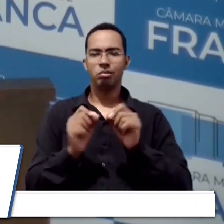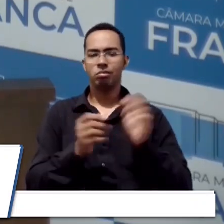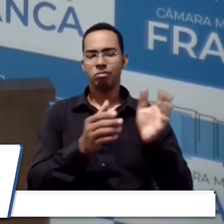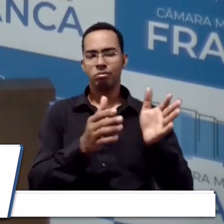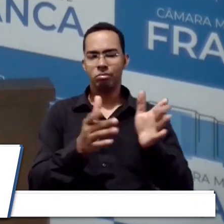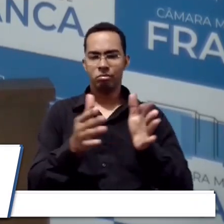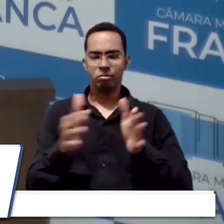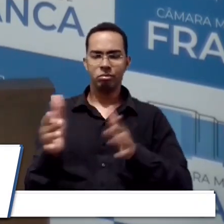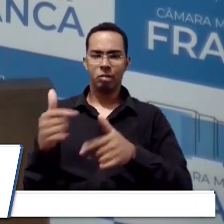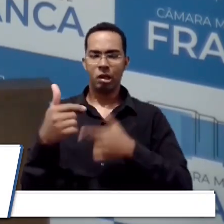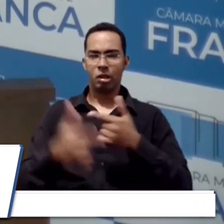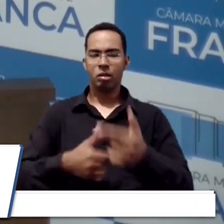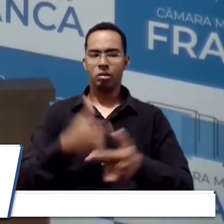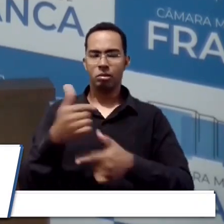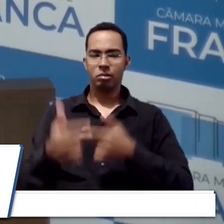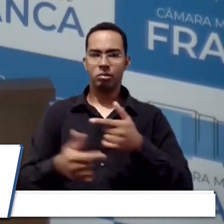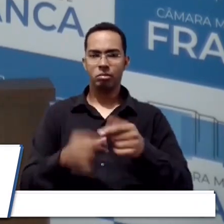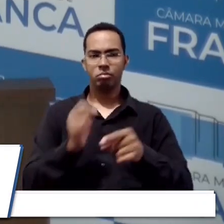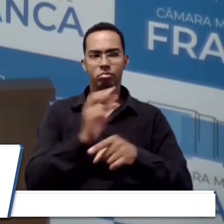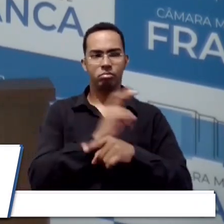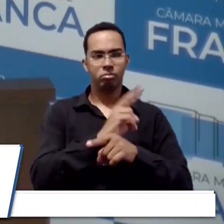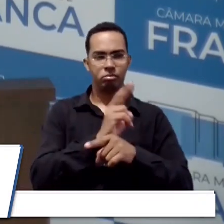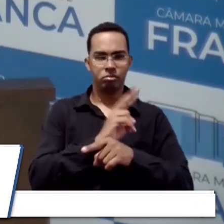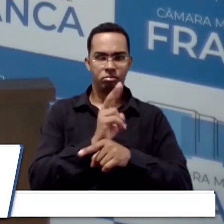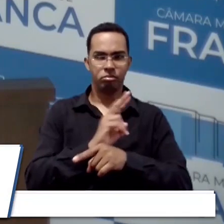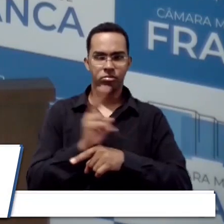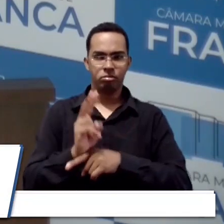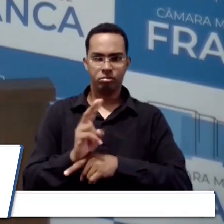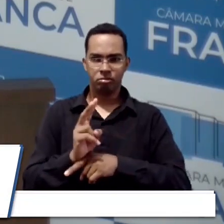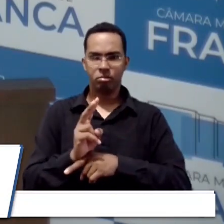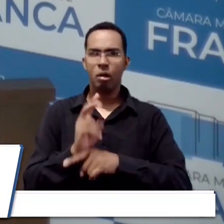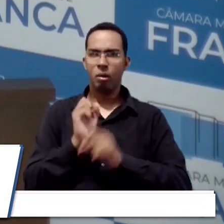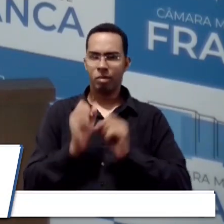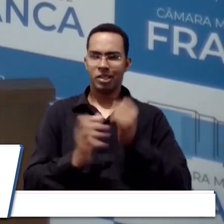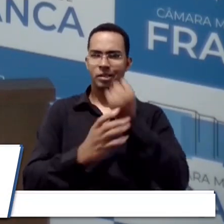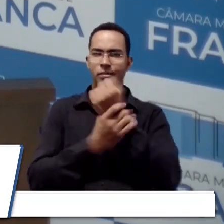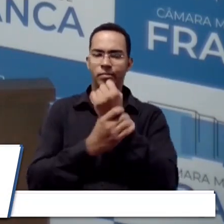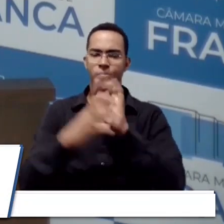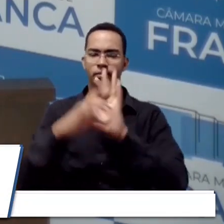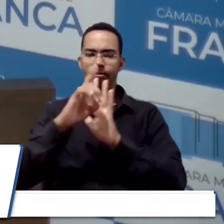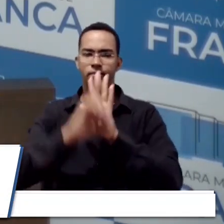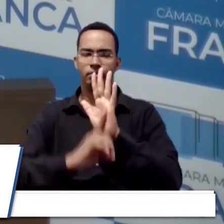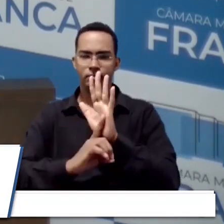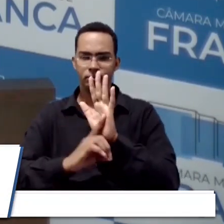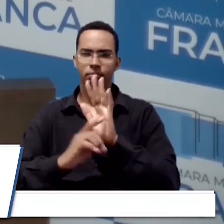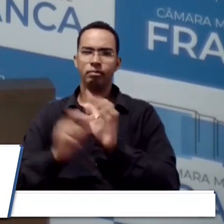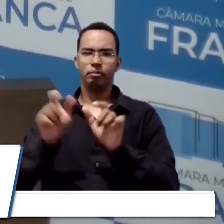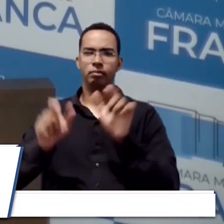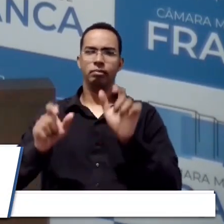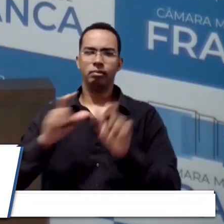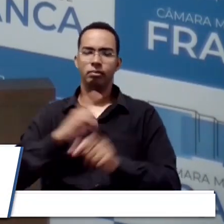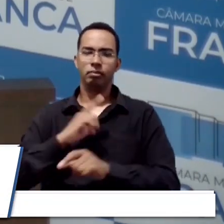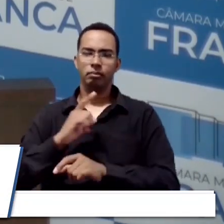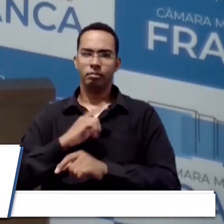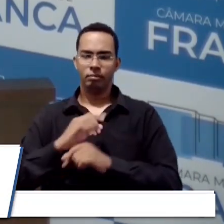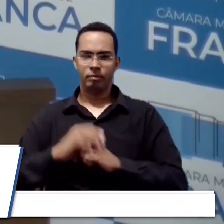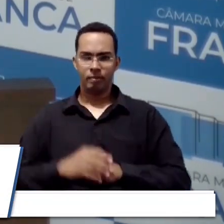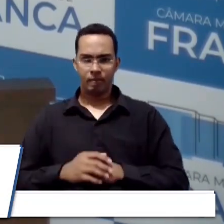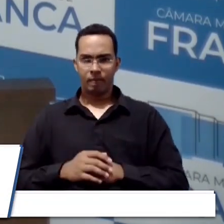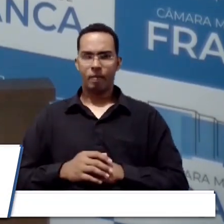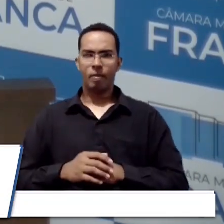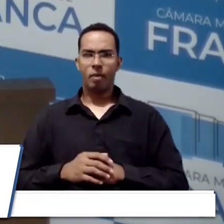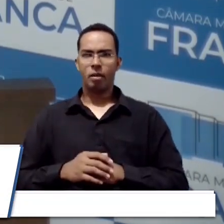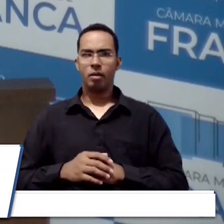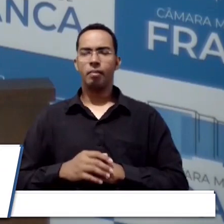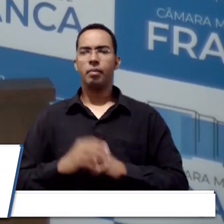trabalho de fiscalização, para garantir os direitos que os trabalhadores têm, para que não tenha